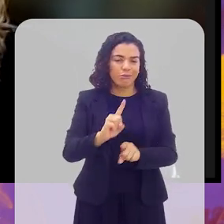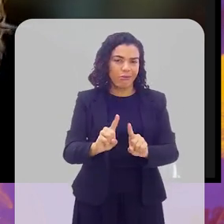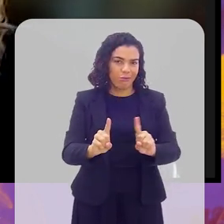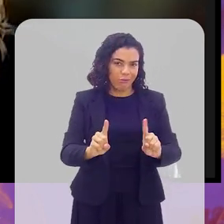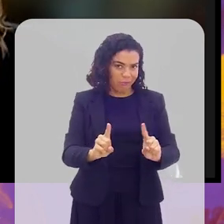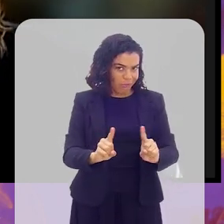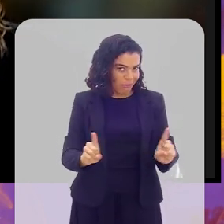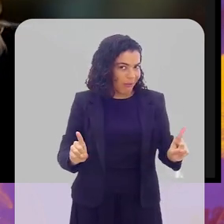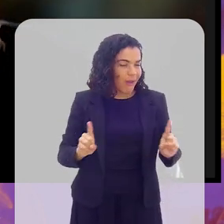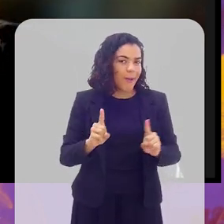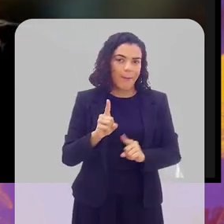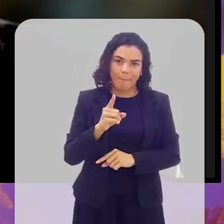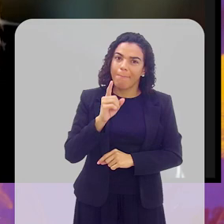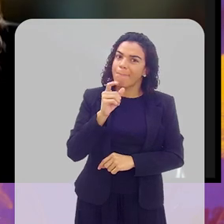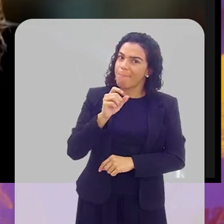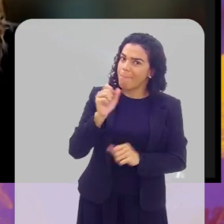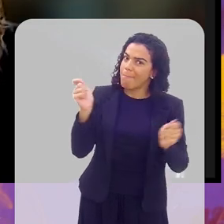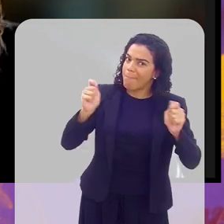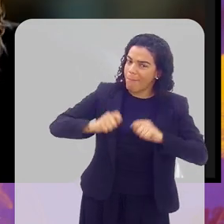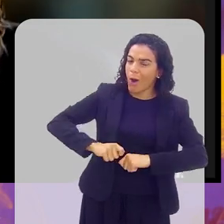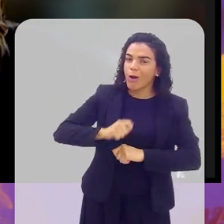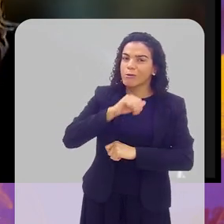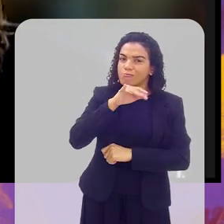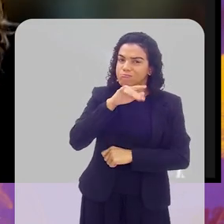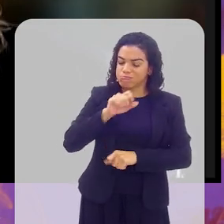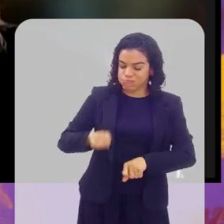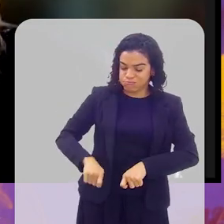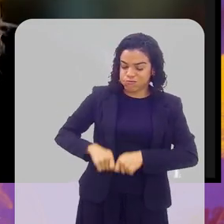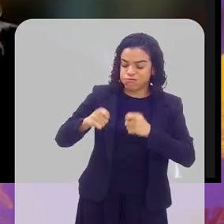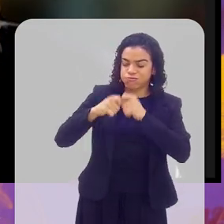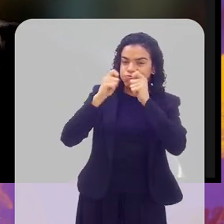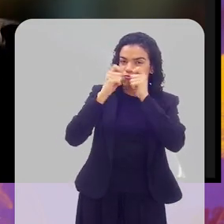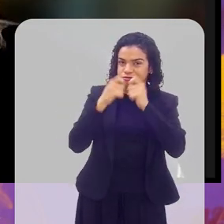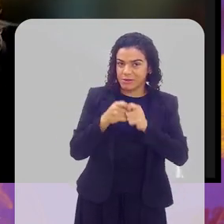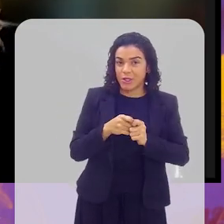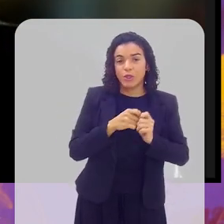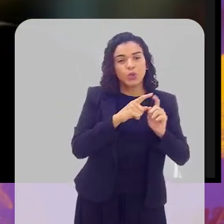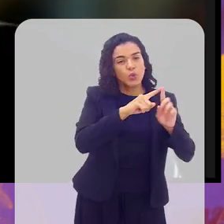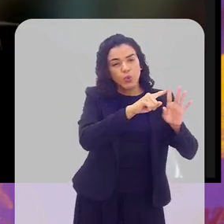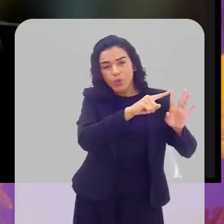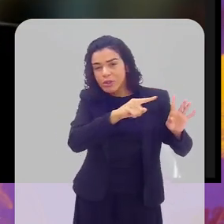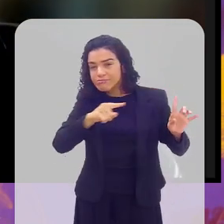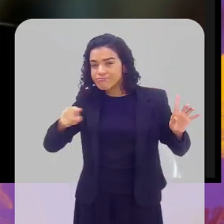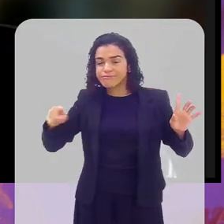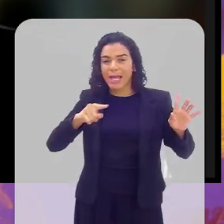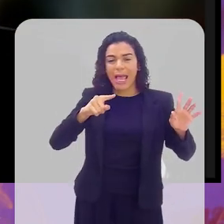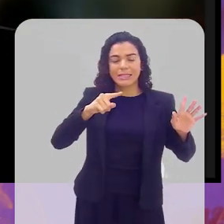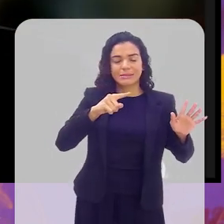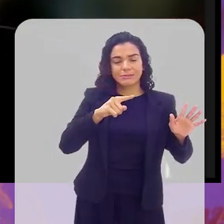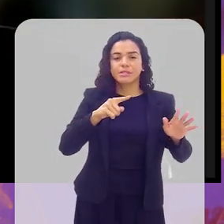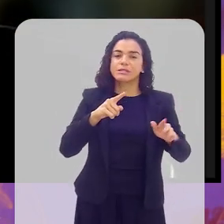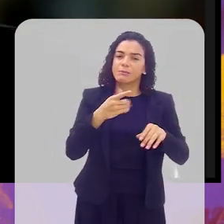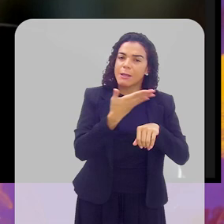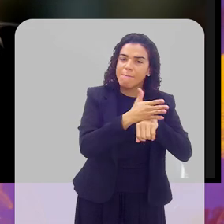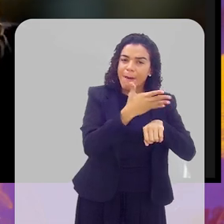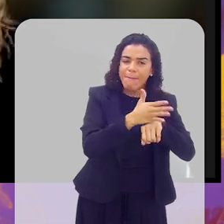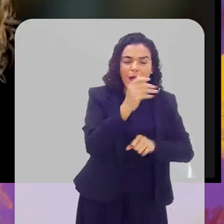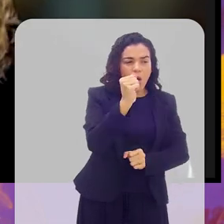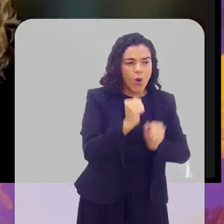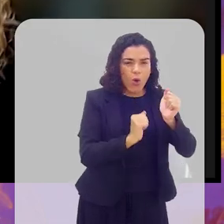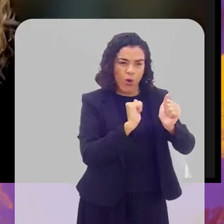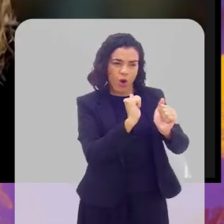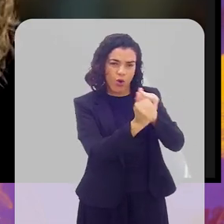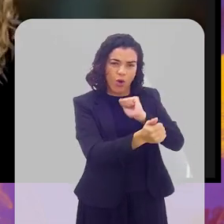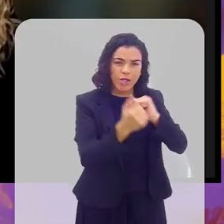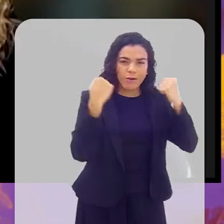jogar nos finais de semana, que isso realmente pode dar algum problema. A pessoa durante a semana também se exercitar, se não puder jogar beat tênis, que seja